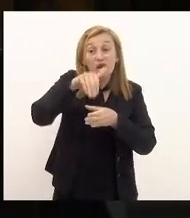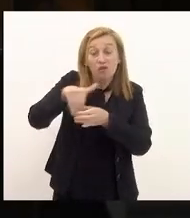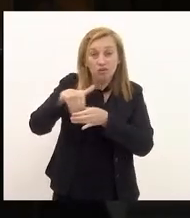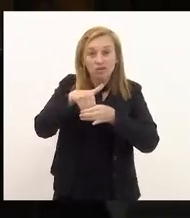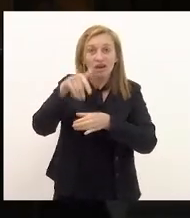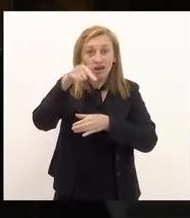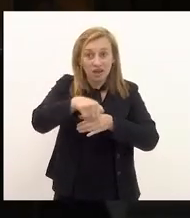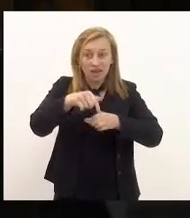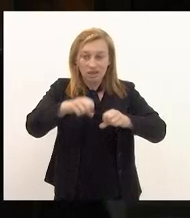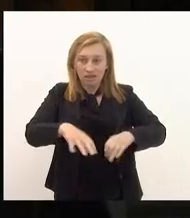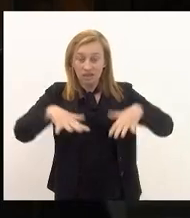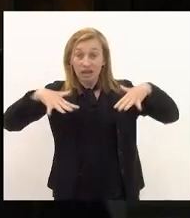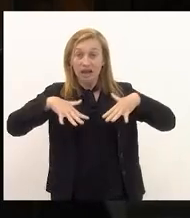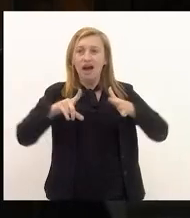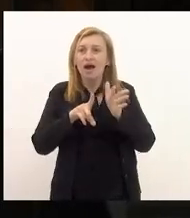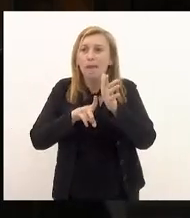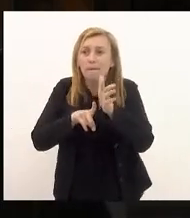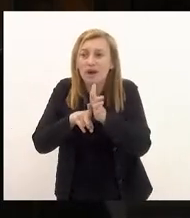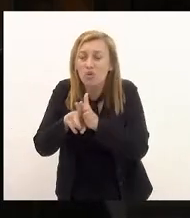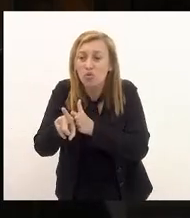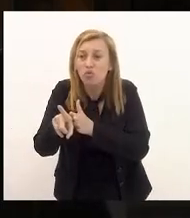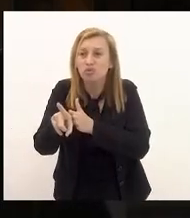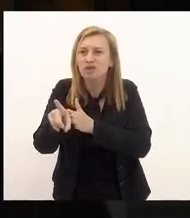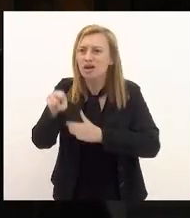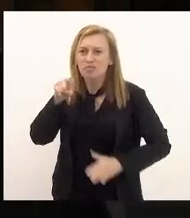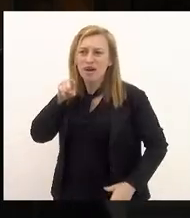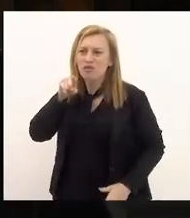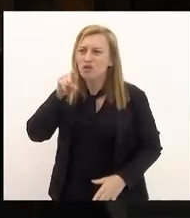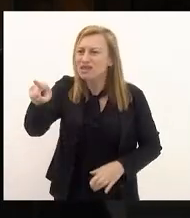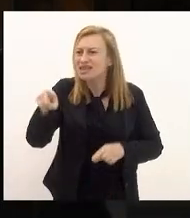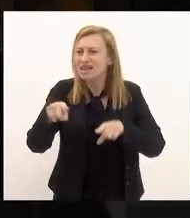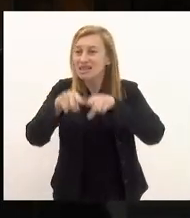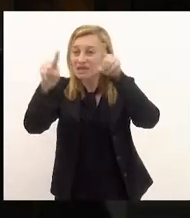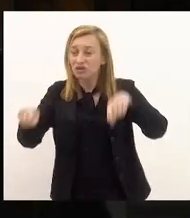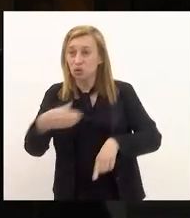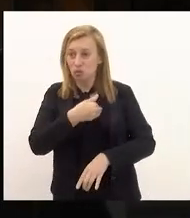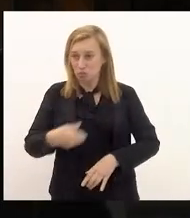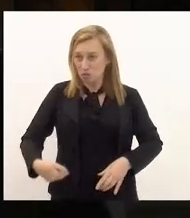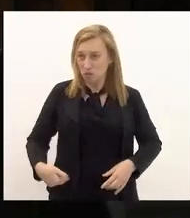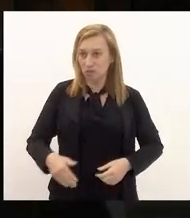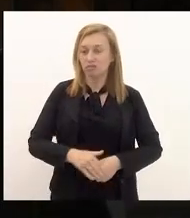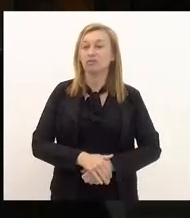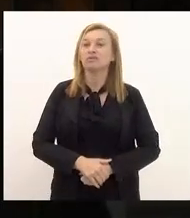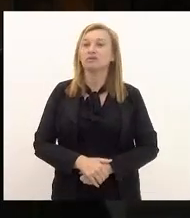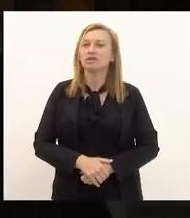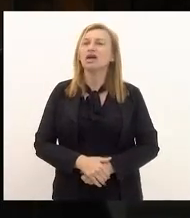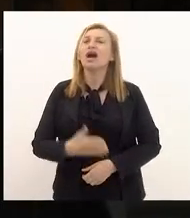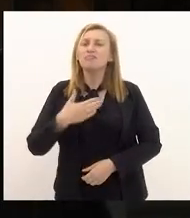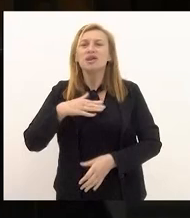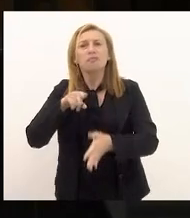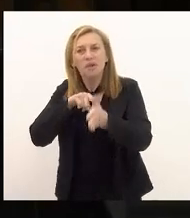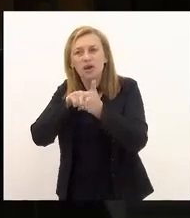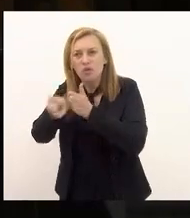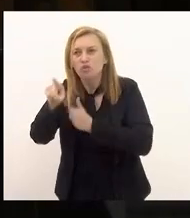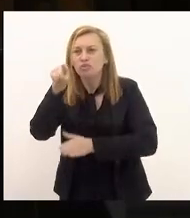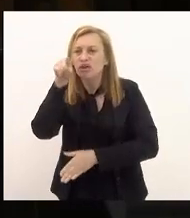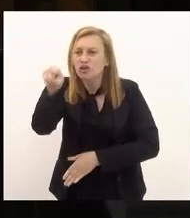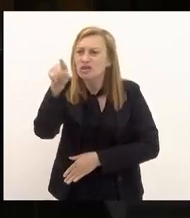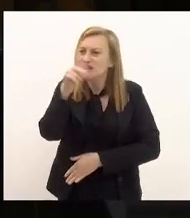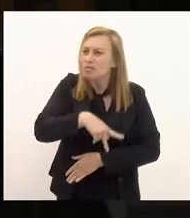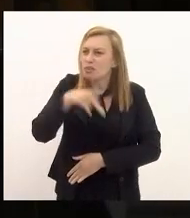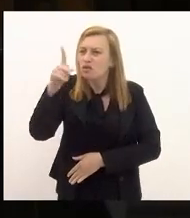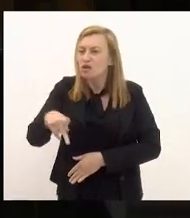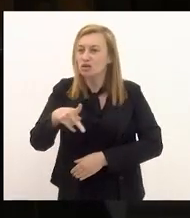nesse plenário e aí a minha pergunta é para você servidor público a minha pergunta é para você professor